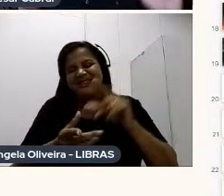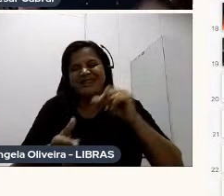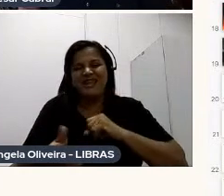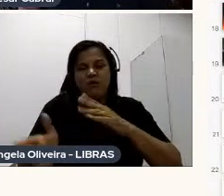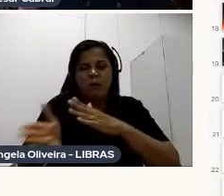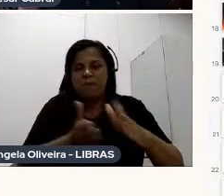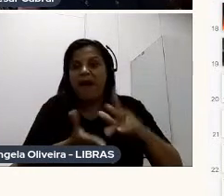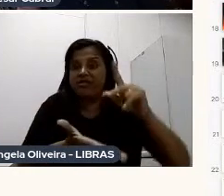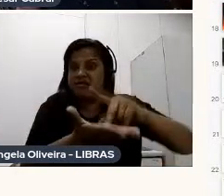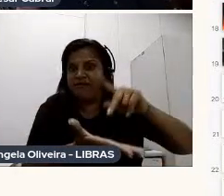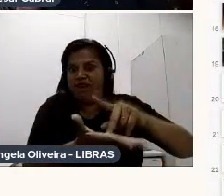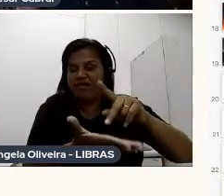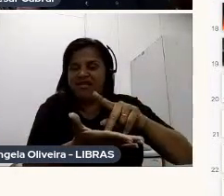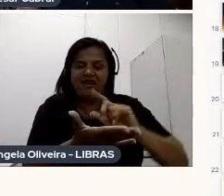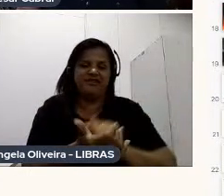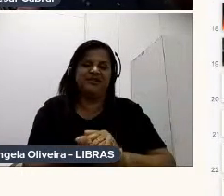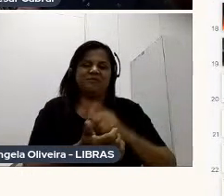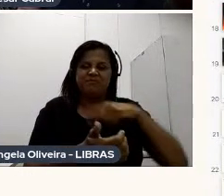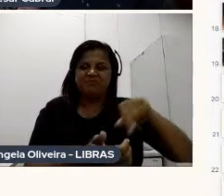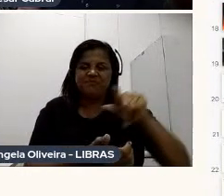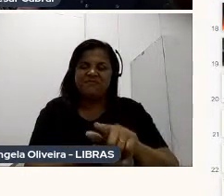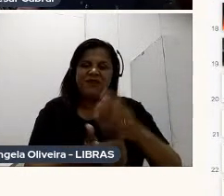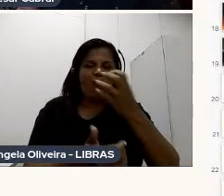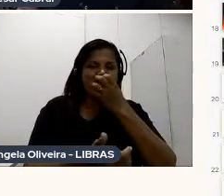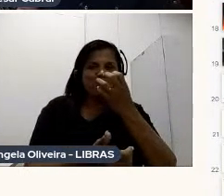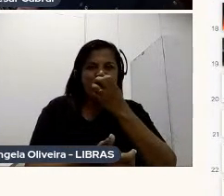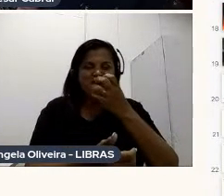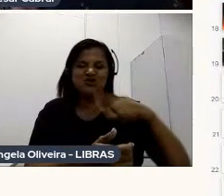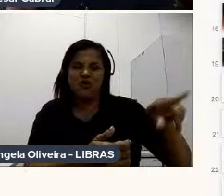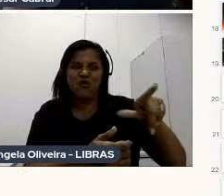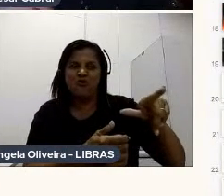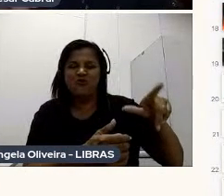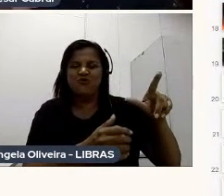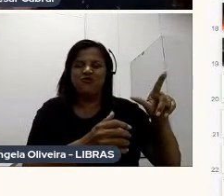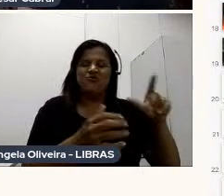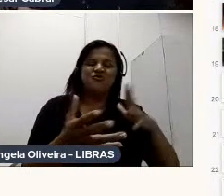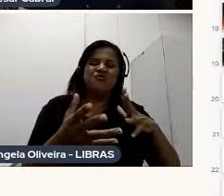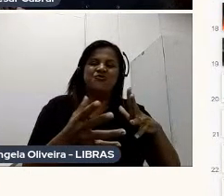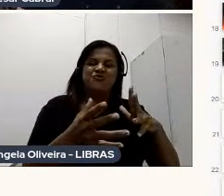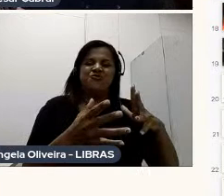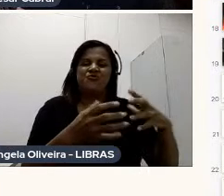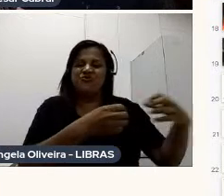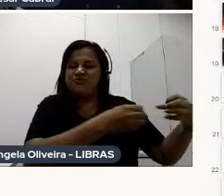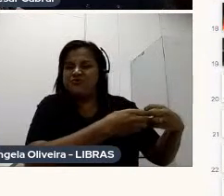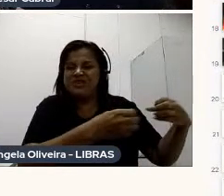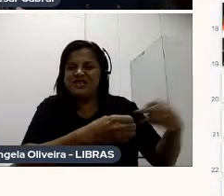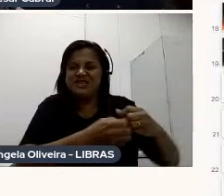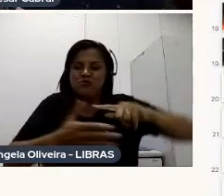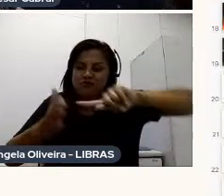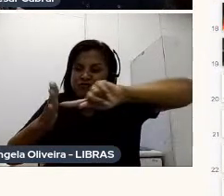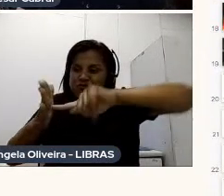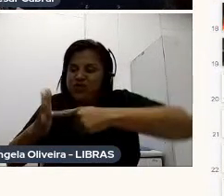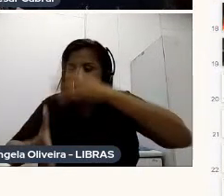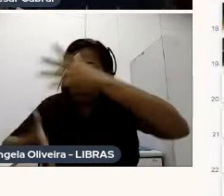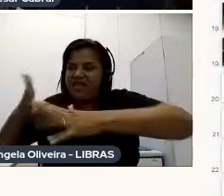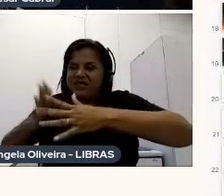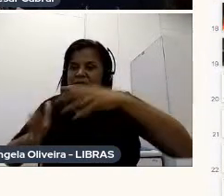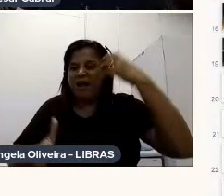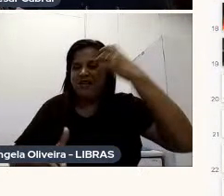Dia que está rolando Cachorro latindo No vizinho Furadeira Atrapalhando o som E por aí vai